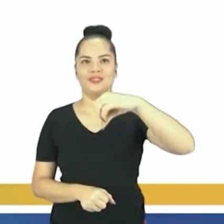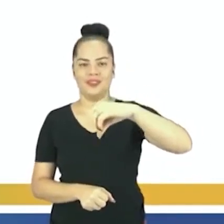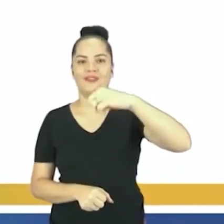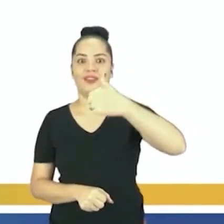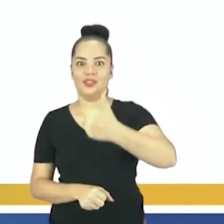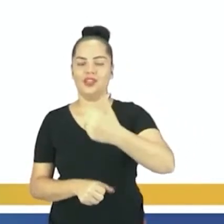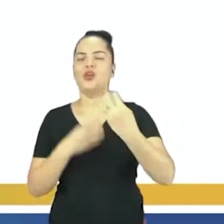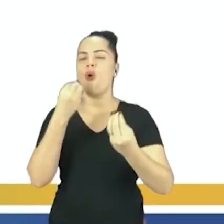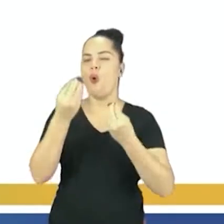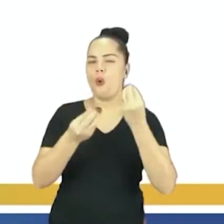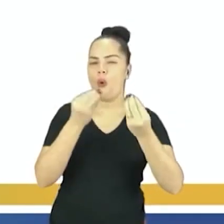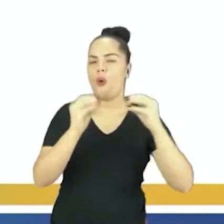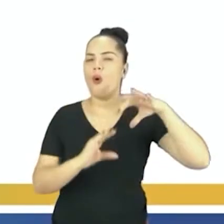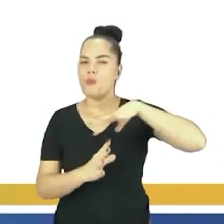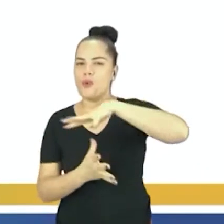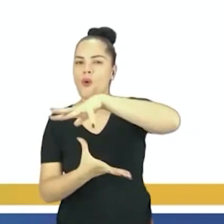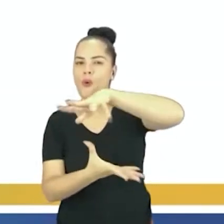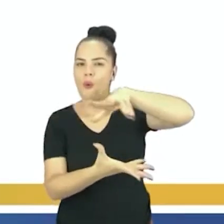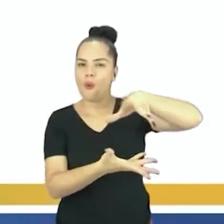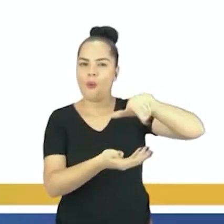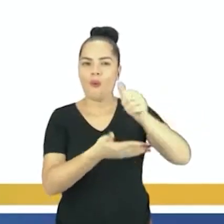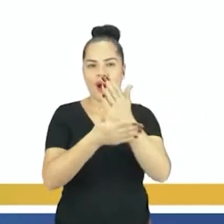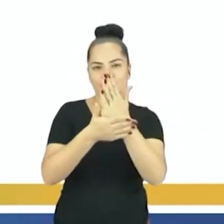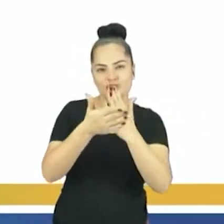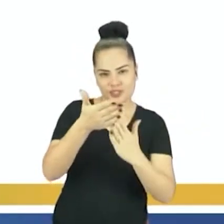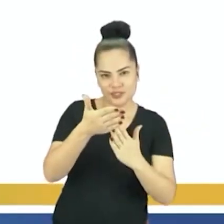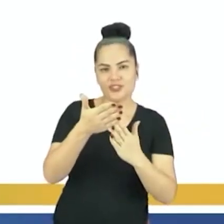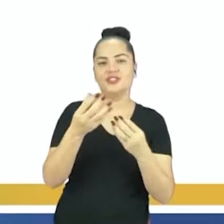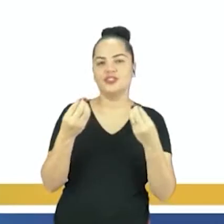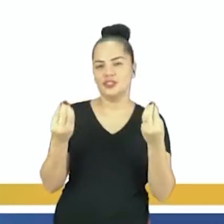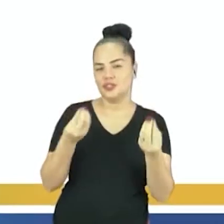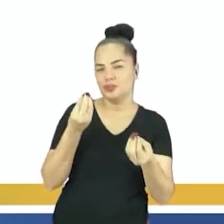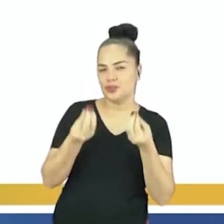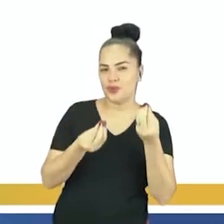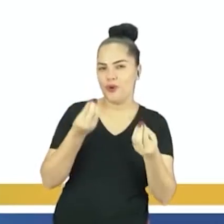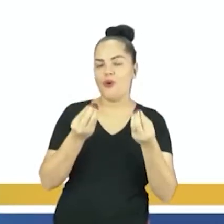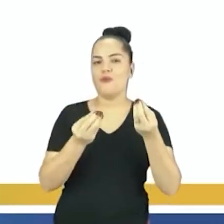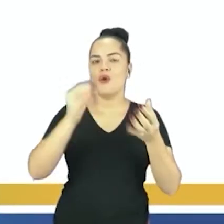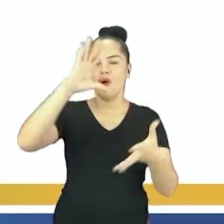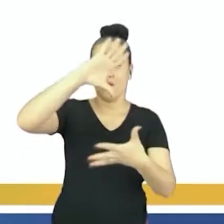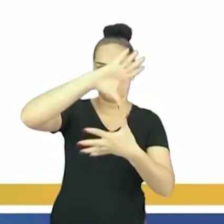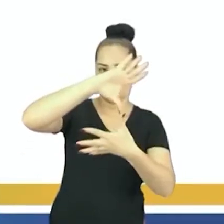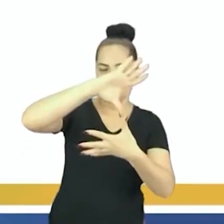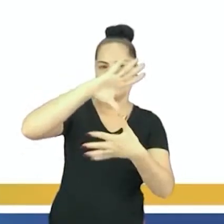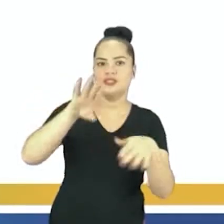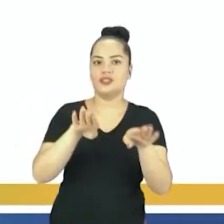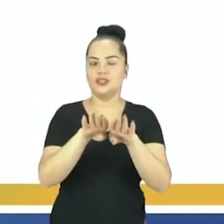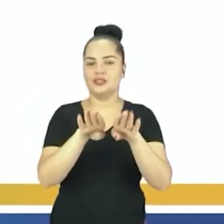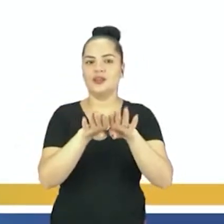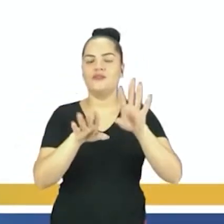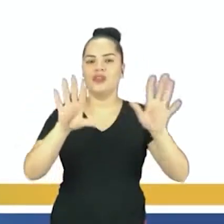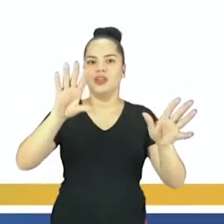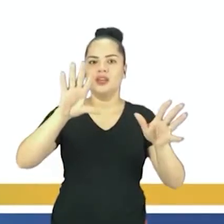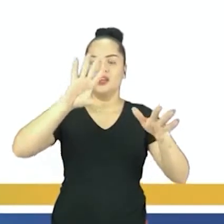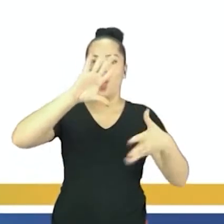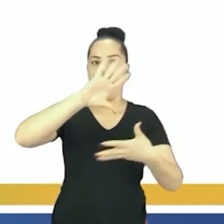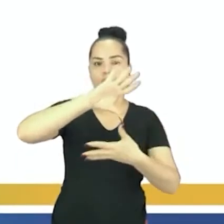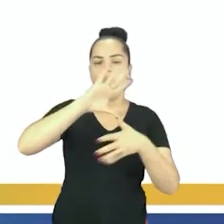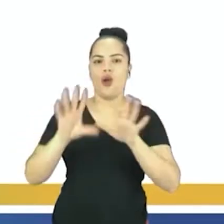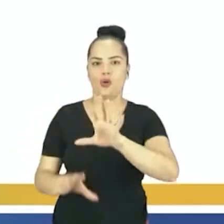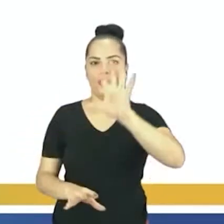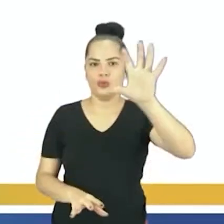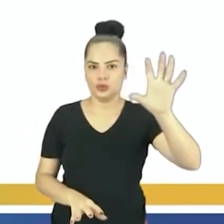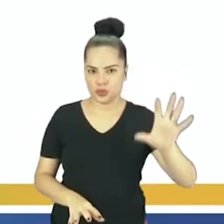divisão regional, tanto da América Latina como também do continente americano. Então, vamos tratar a